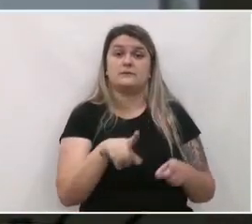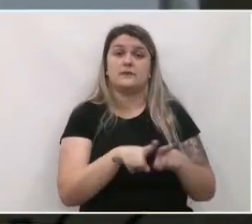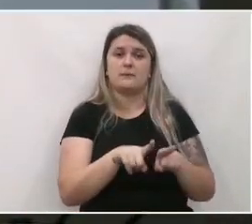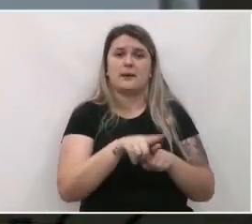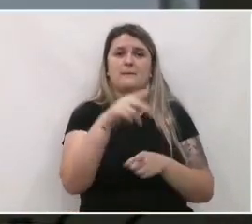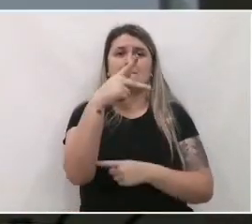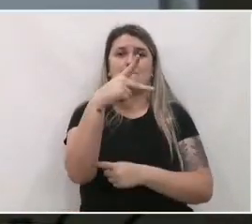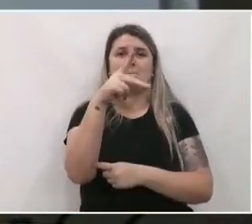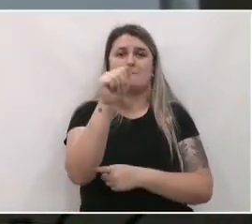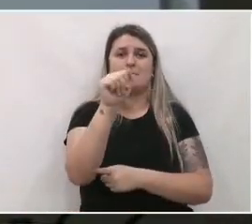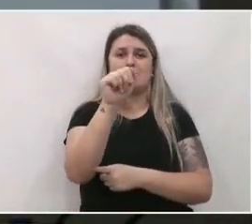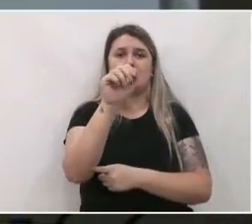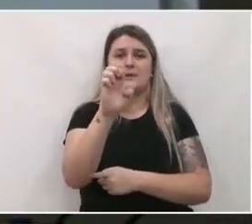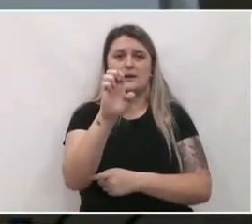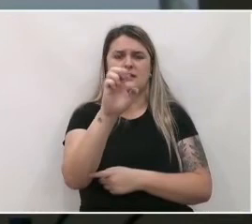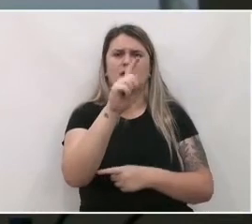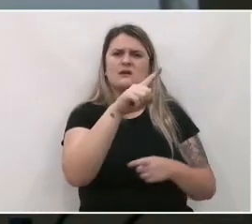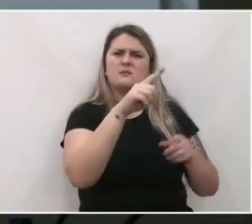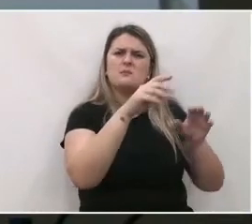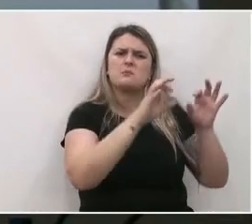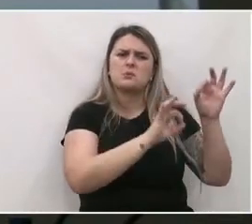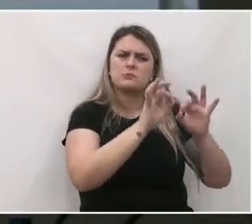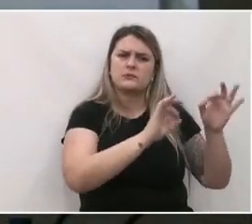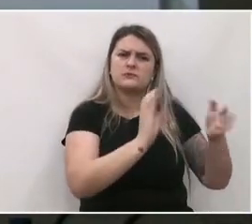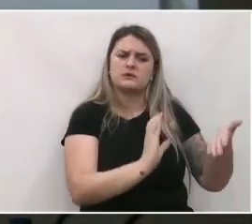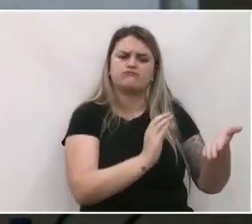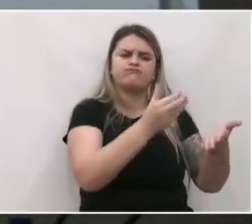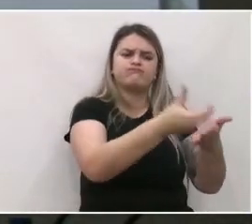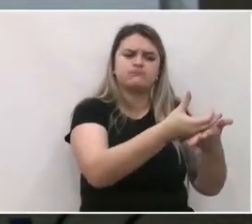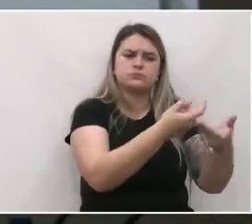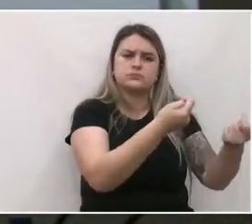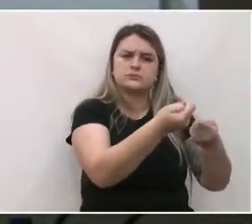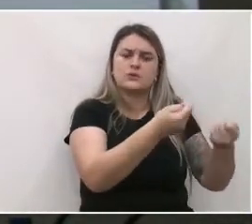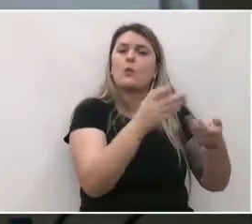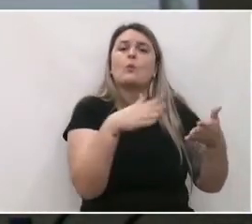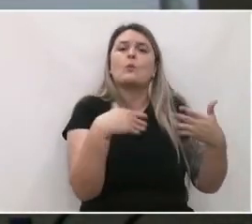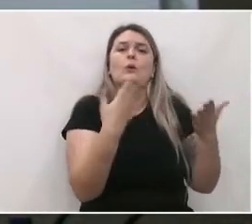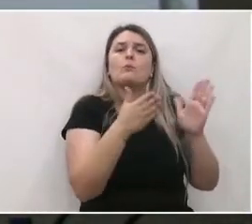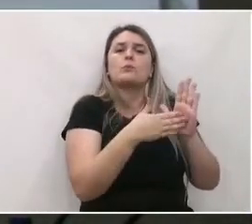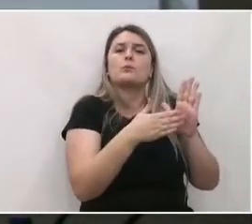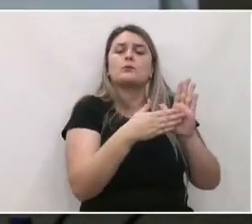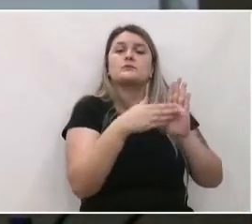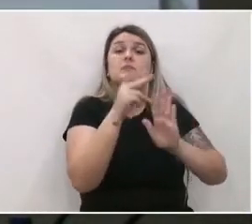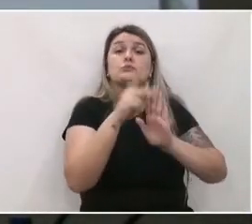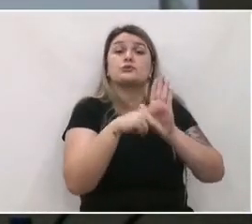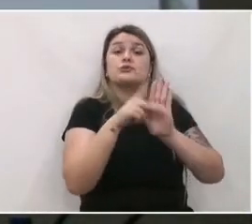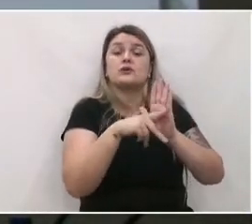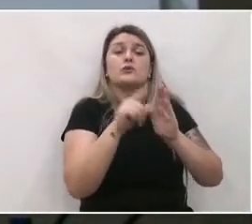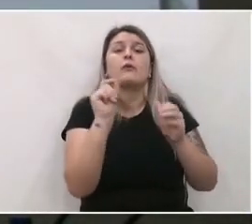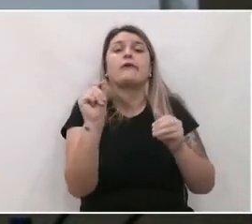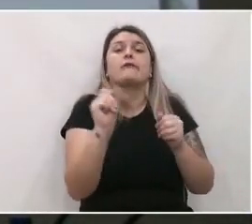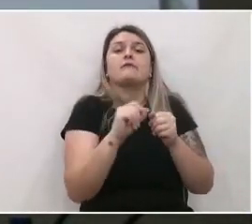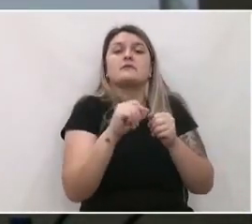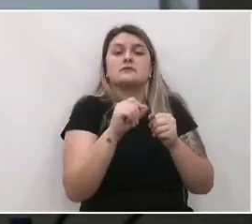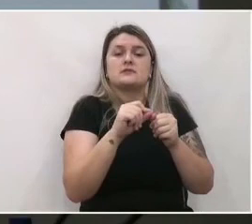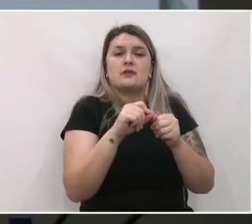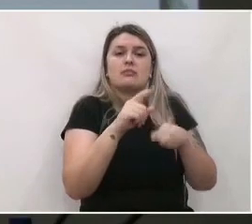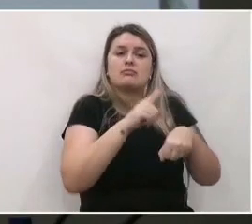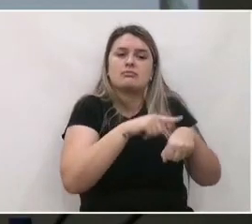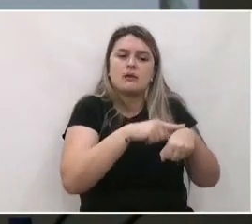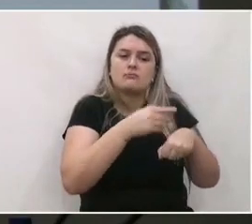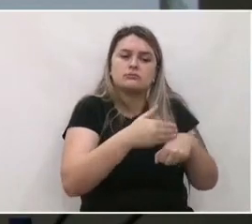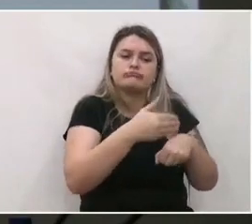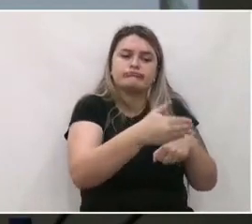PAI, que é o plano de ação e investimentos, onde a gente vai definir as propostas de projetos e ações a curto,